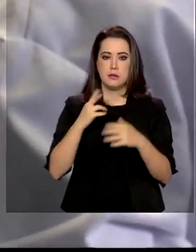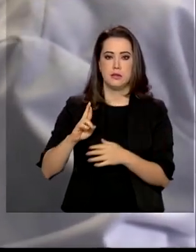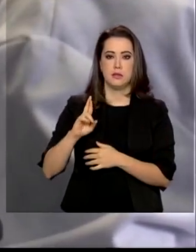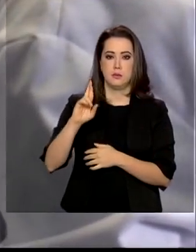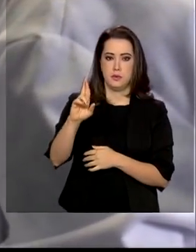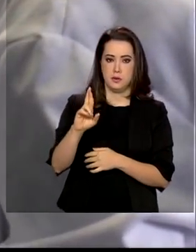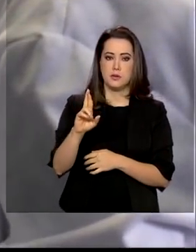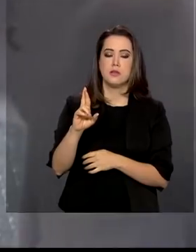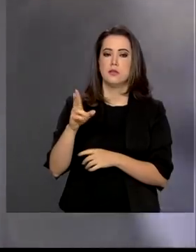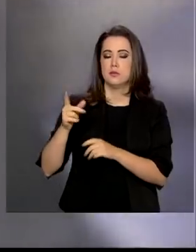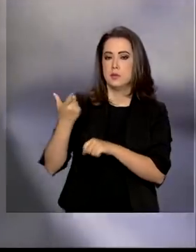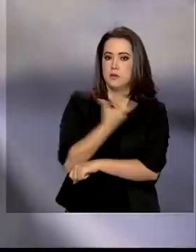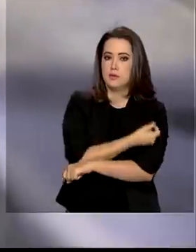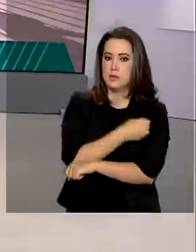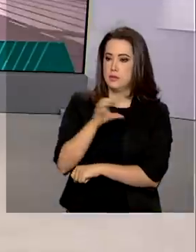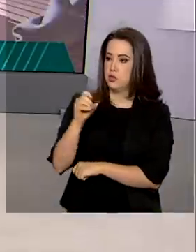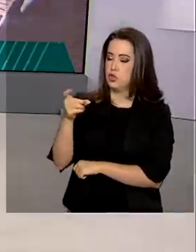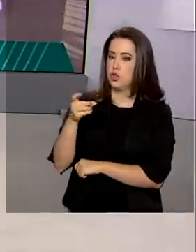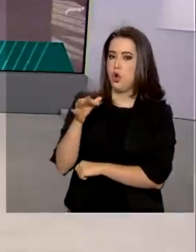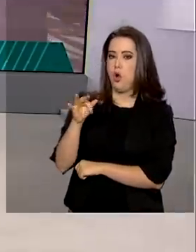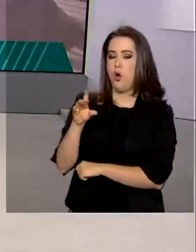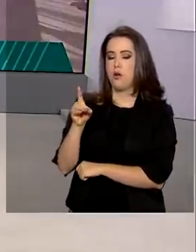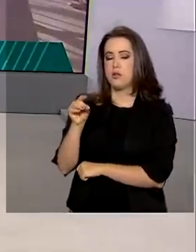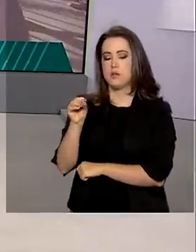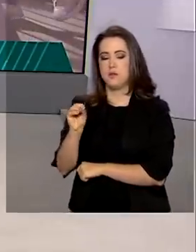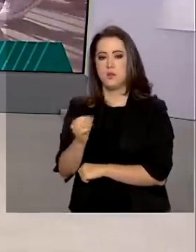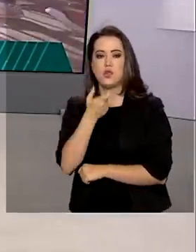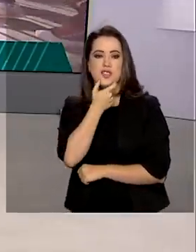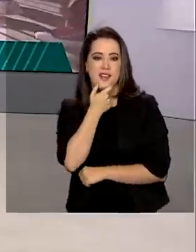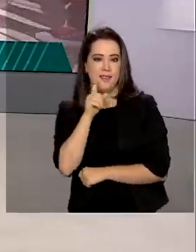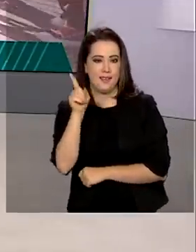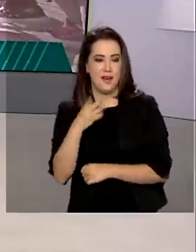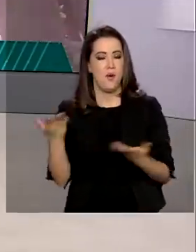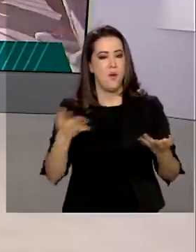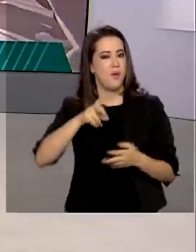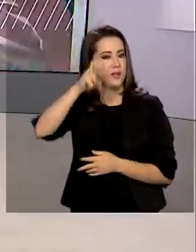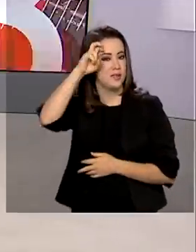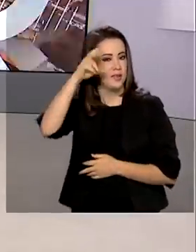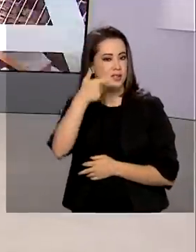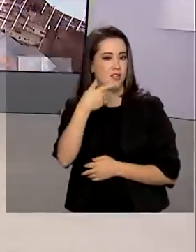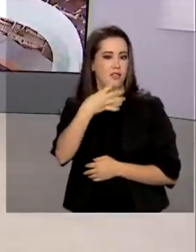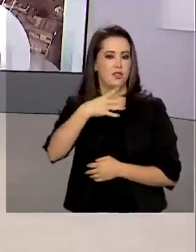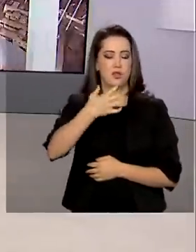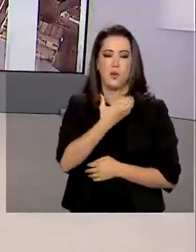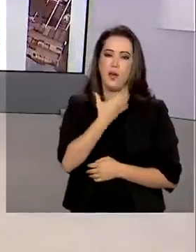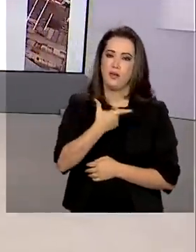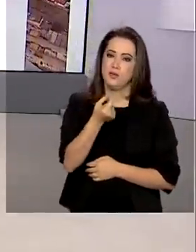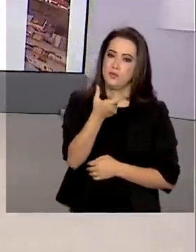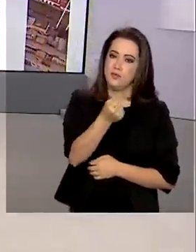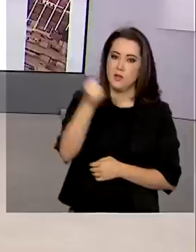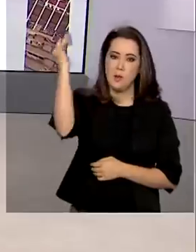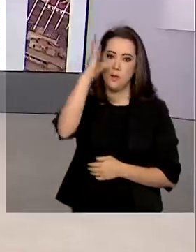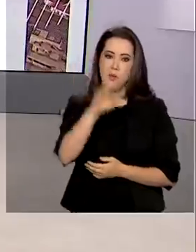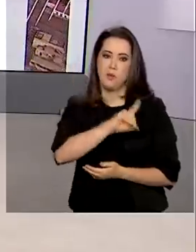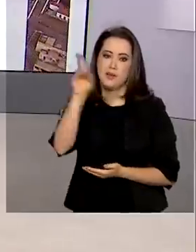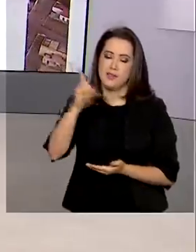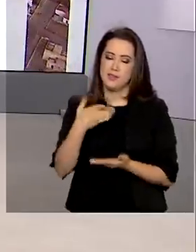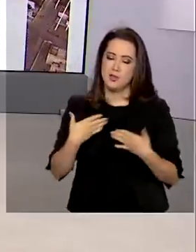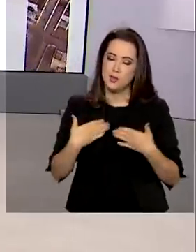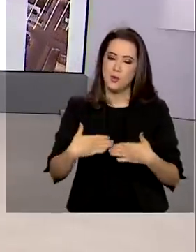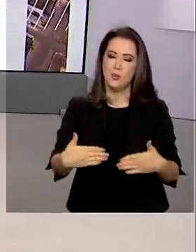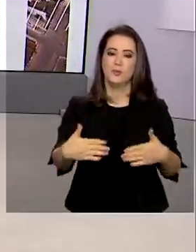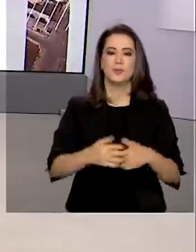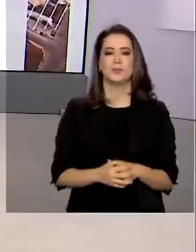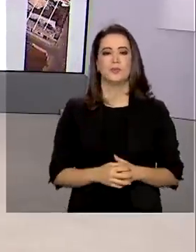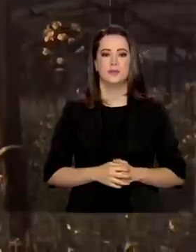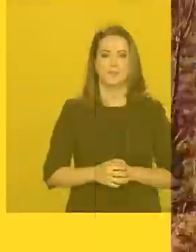Oxford, na Inglaterra. Hoje é quinta-feira, 24 de dezembro de 2020. O Brasil em Dia já